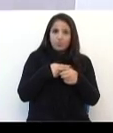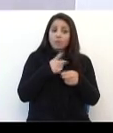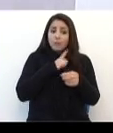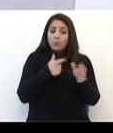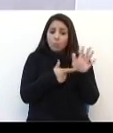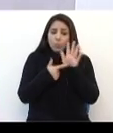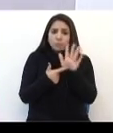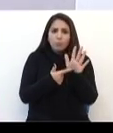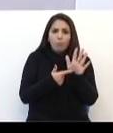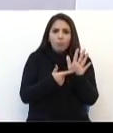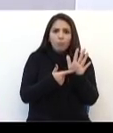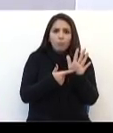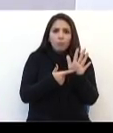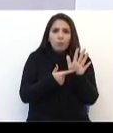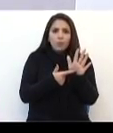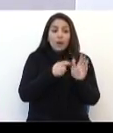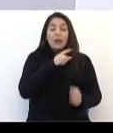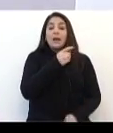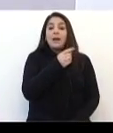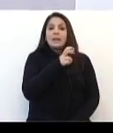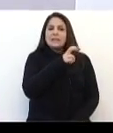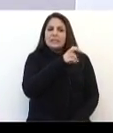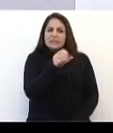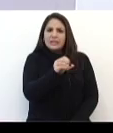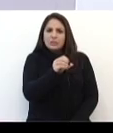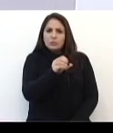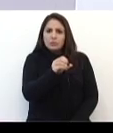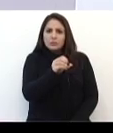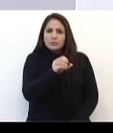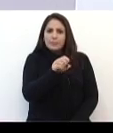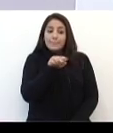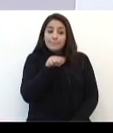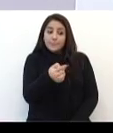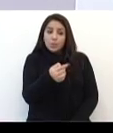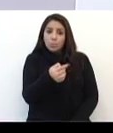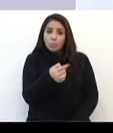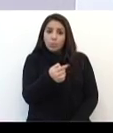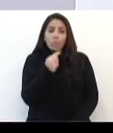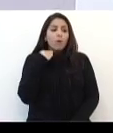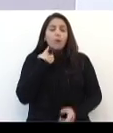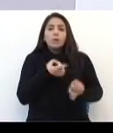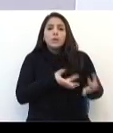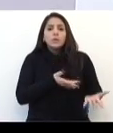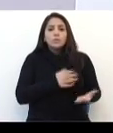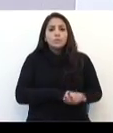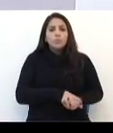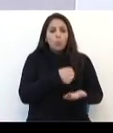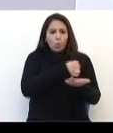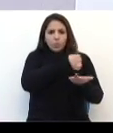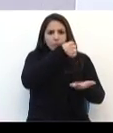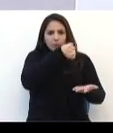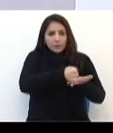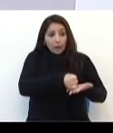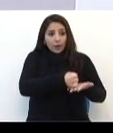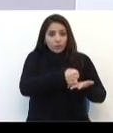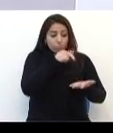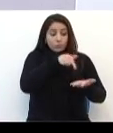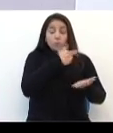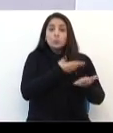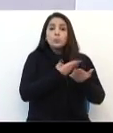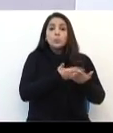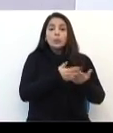Então foi mais de meio milhão jogado fora. Então é nesse sentido. Então não contrata a equipe de estudo, porque